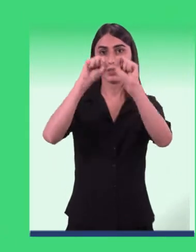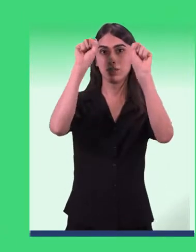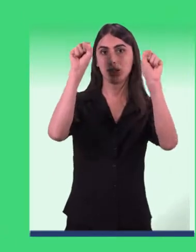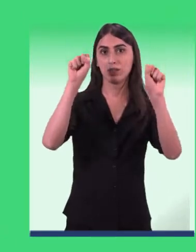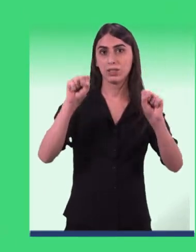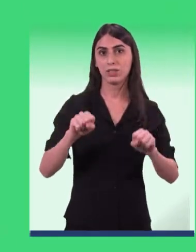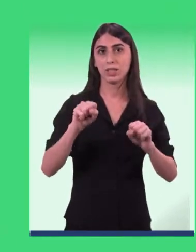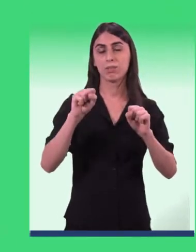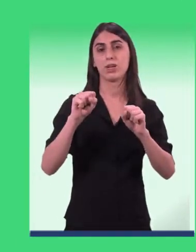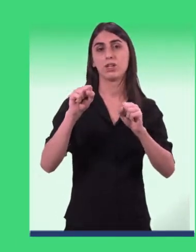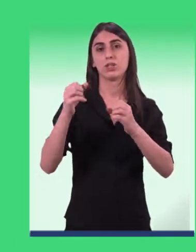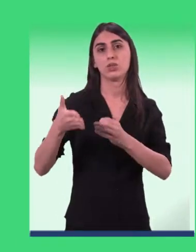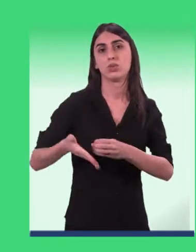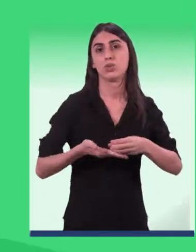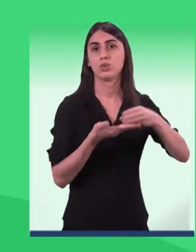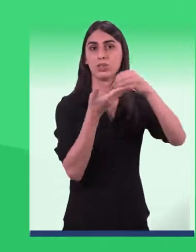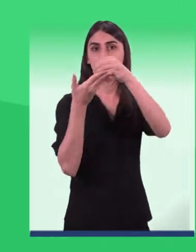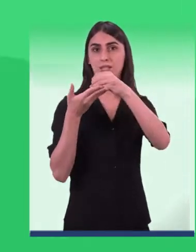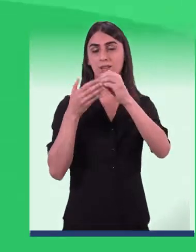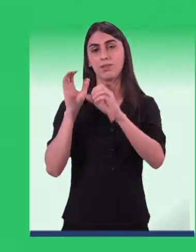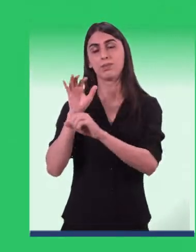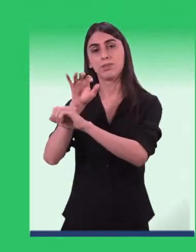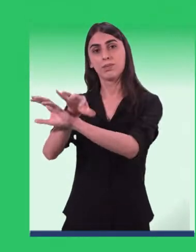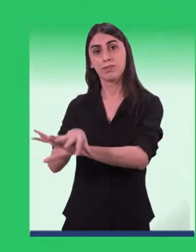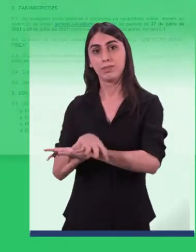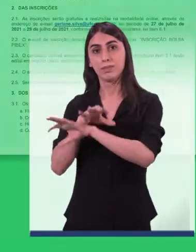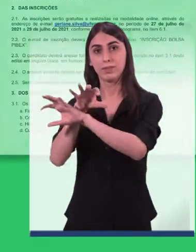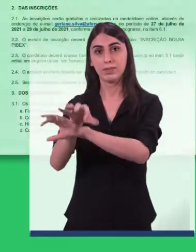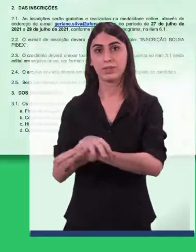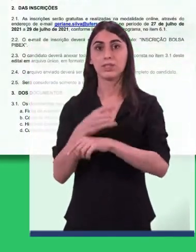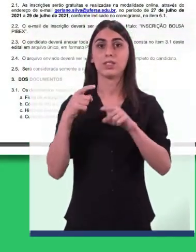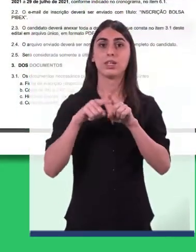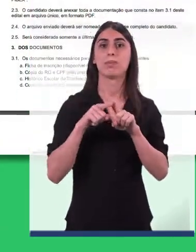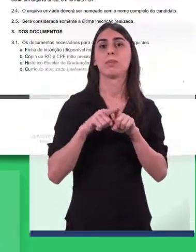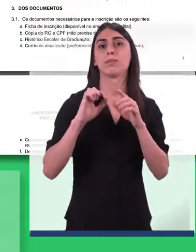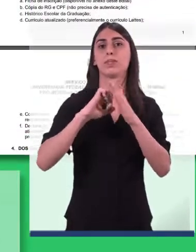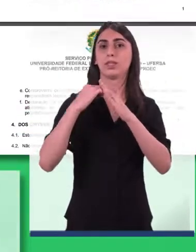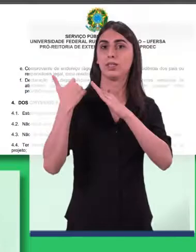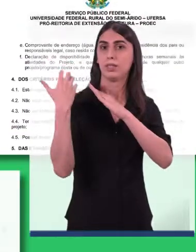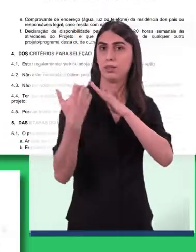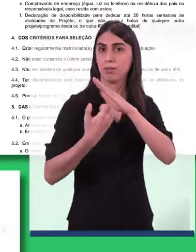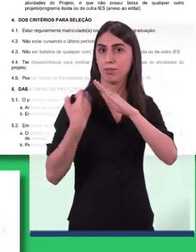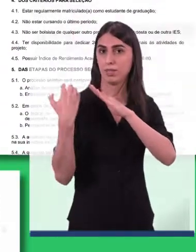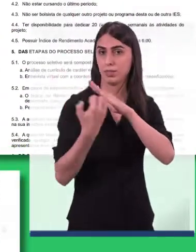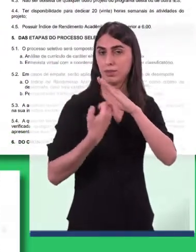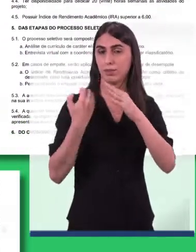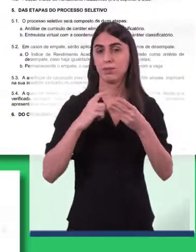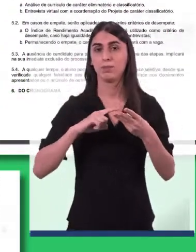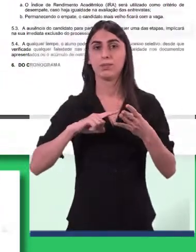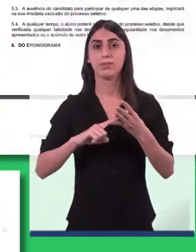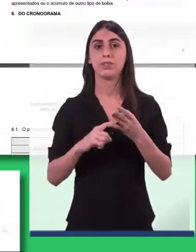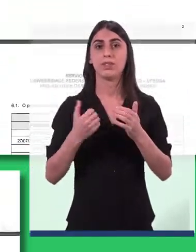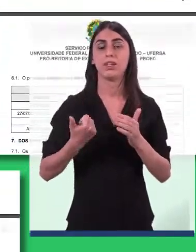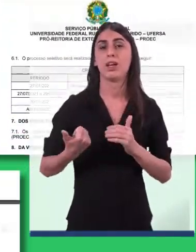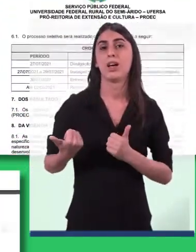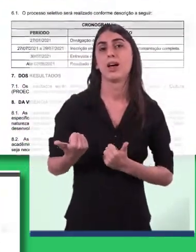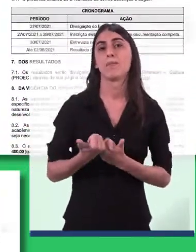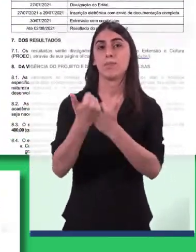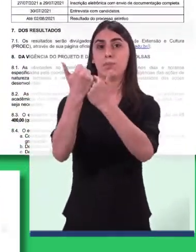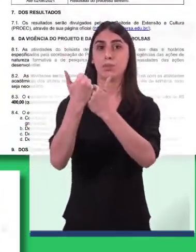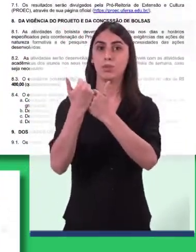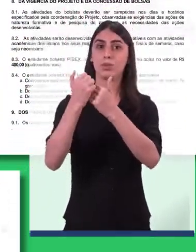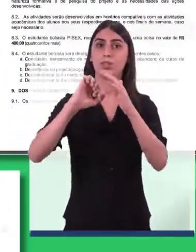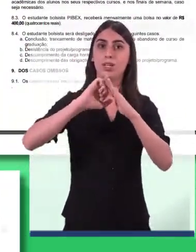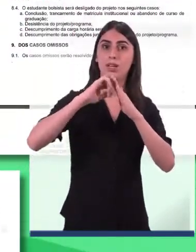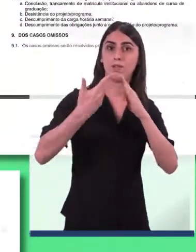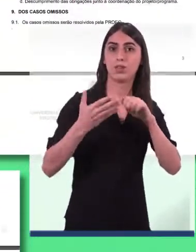inovação sustentável no semiárido, abertura e consolidação de empresas e juniores, apoio à realização de eventos e